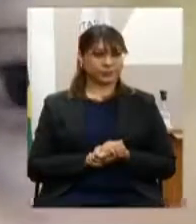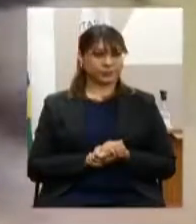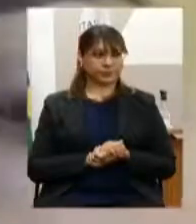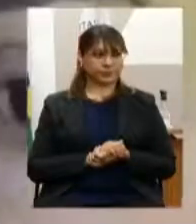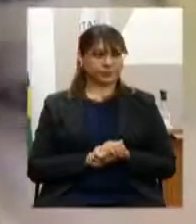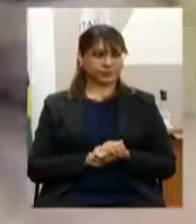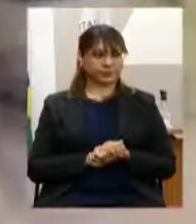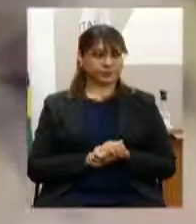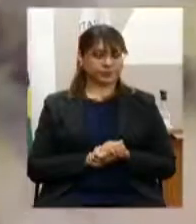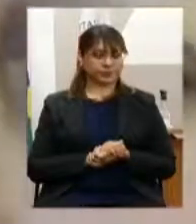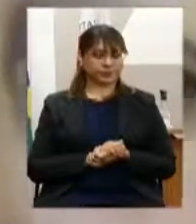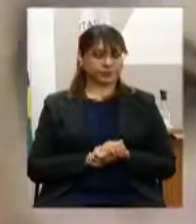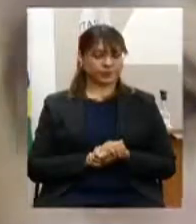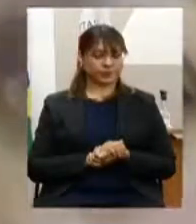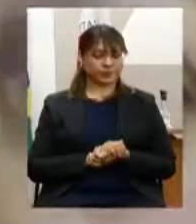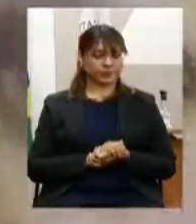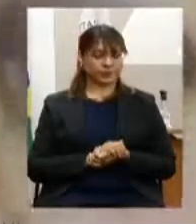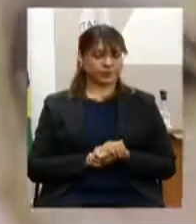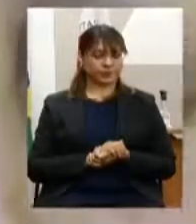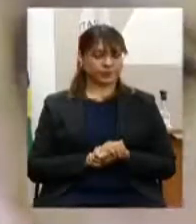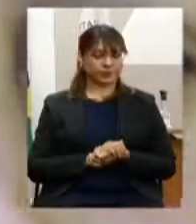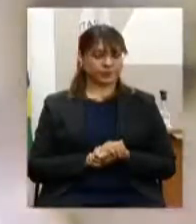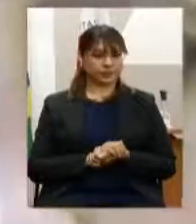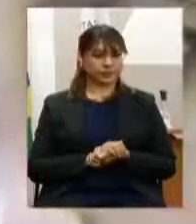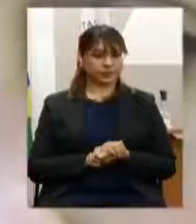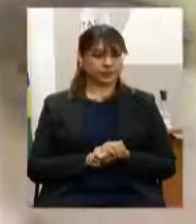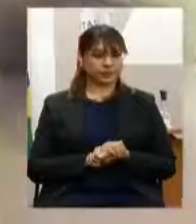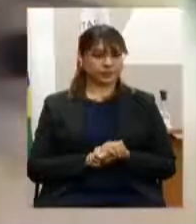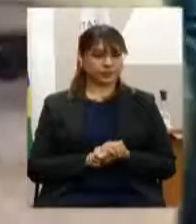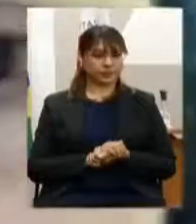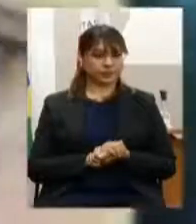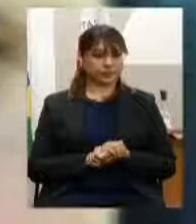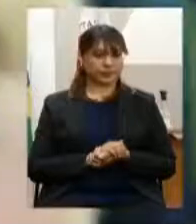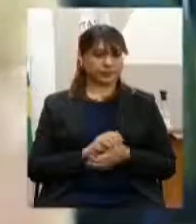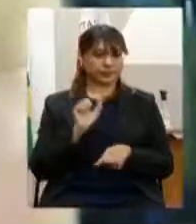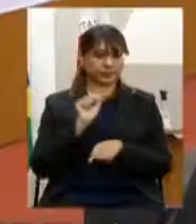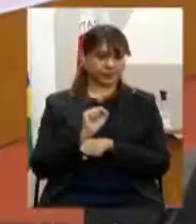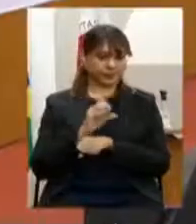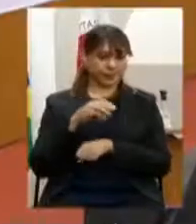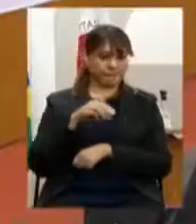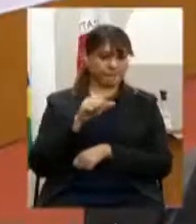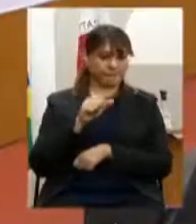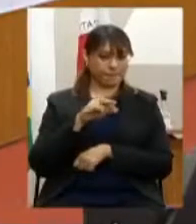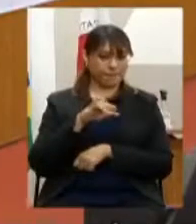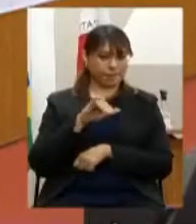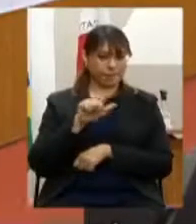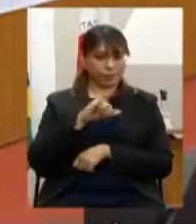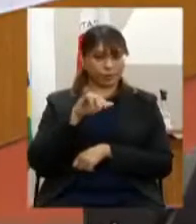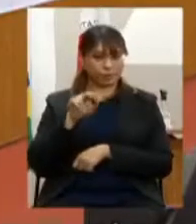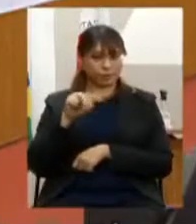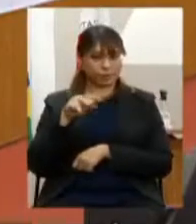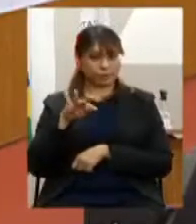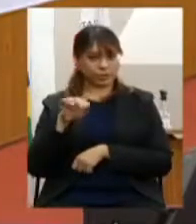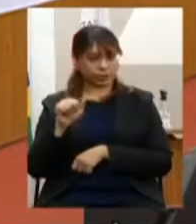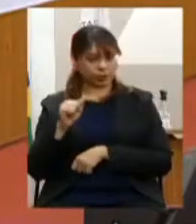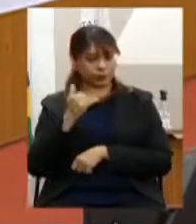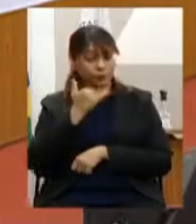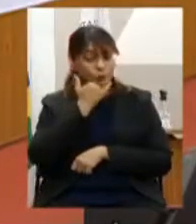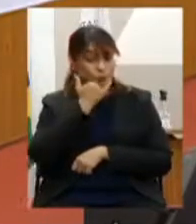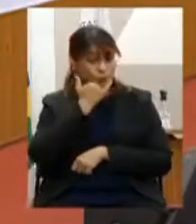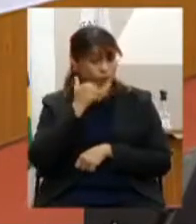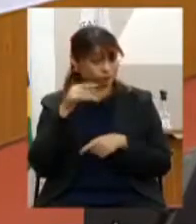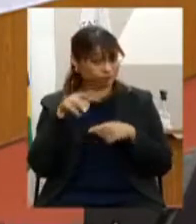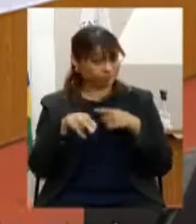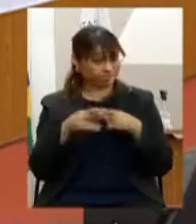tiveram conosco no debate do dia 5. Maria Joanita, me desculpe, é porque está dando